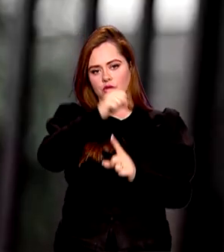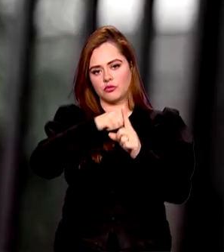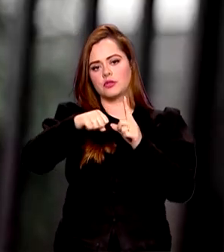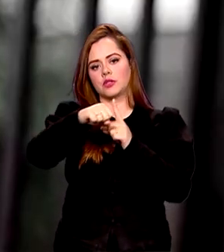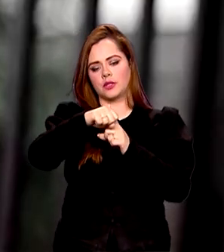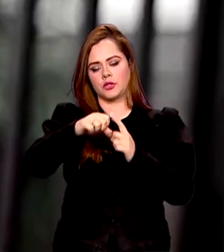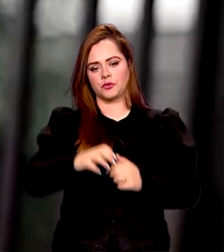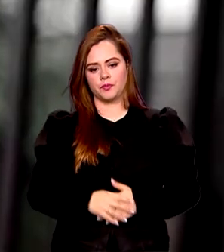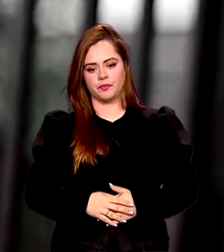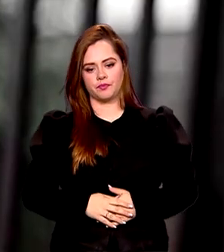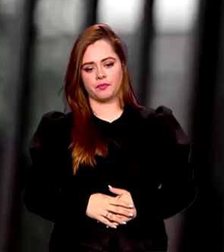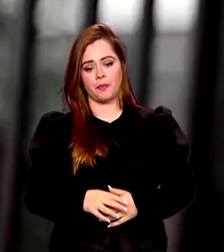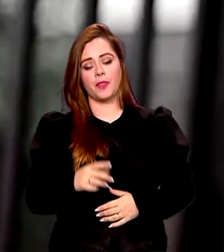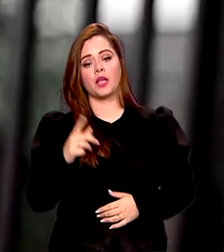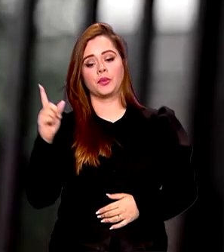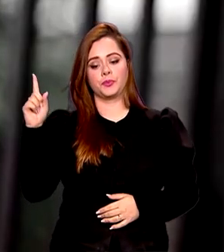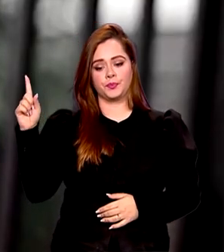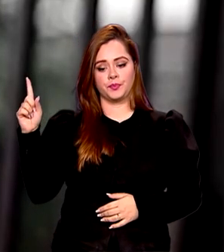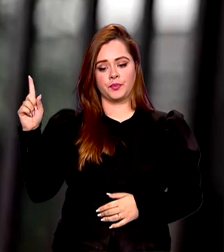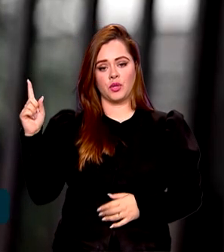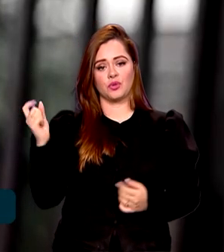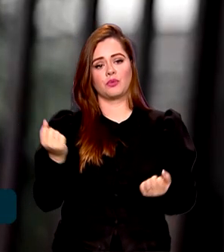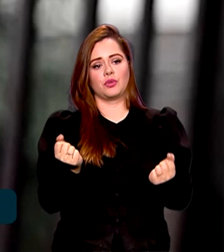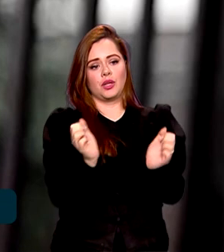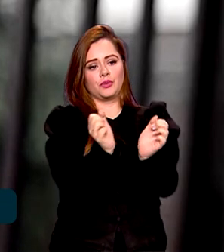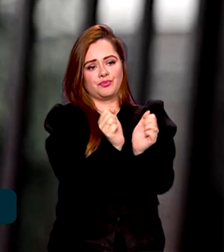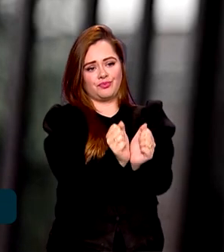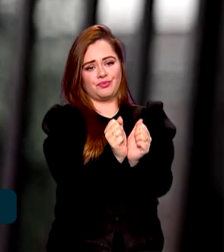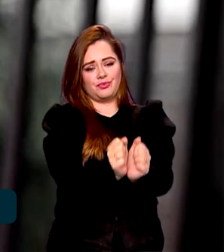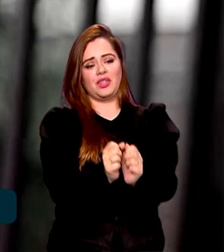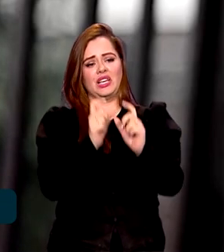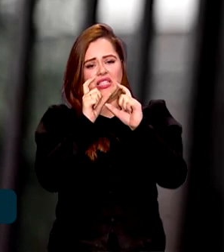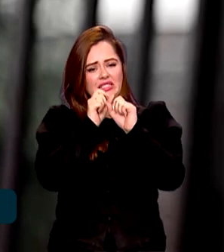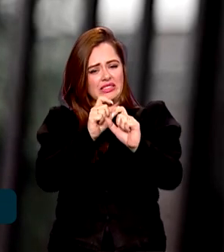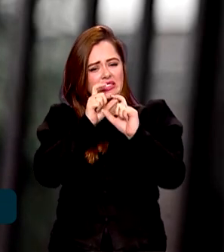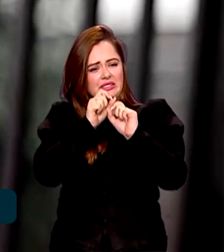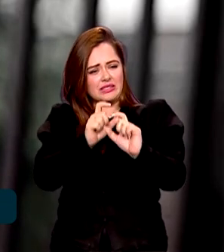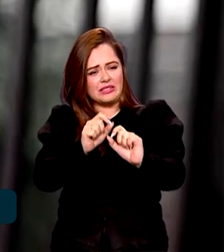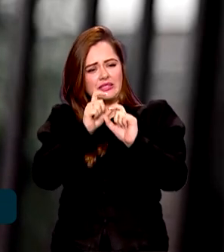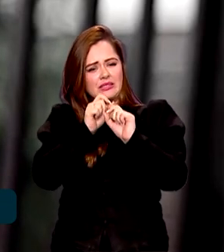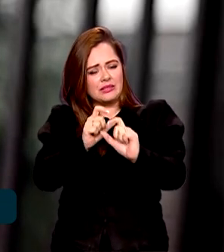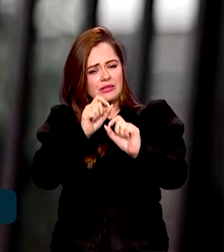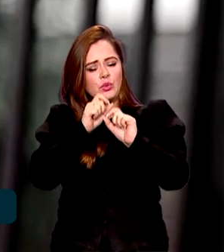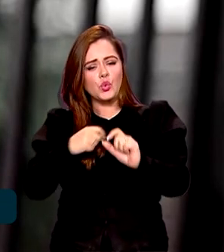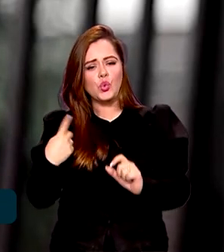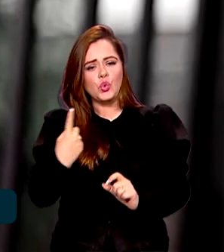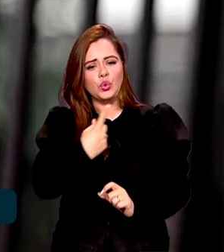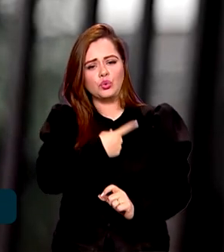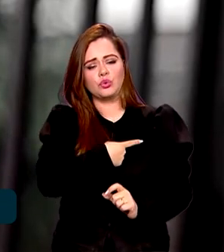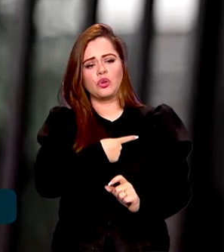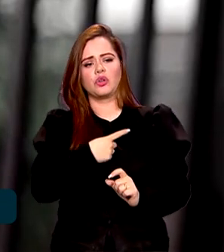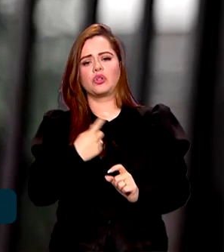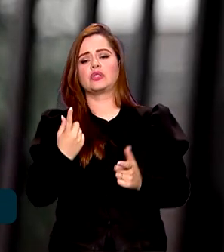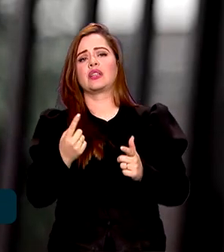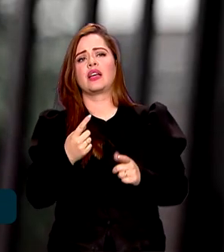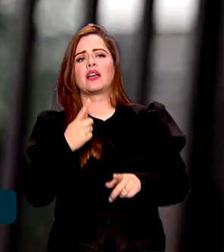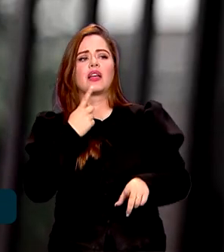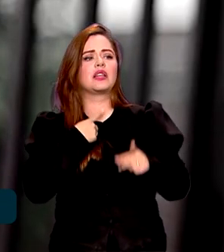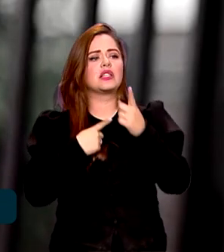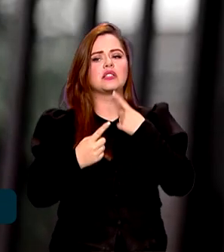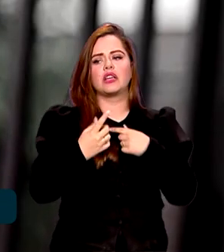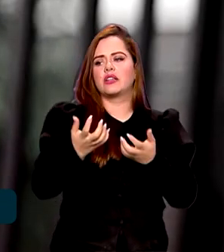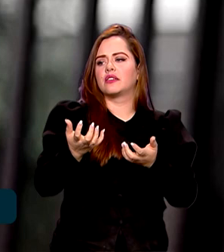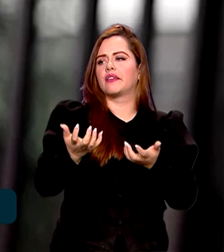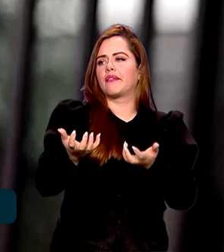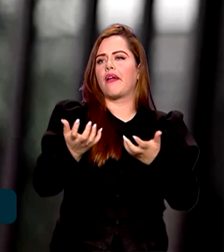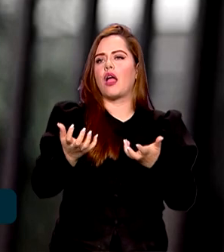Ele foi enganando nós, assim, pegando nós no ponto fraco, que é o que as moças desejam ter roupa,